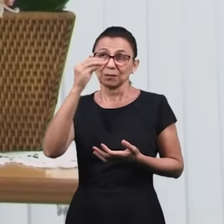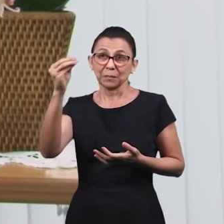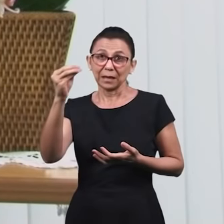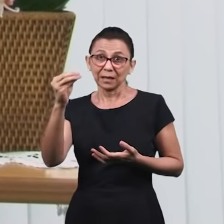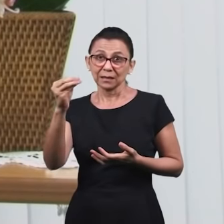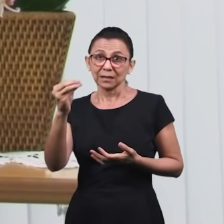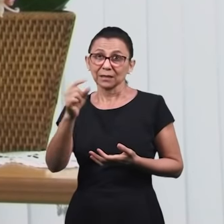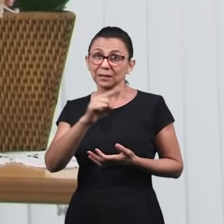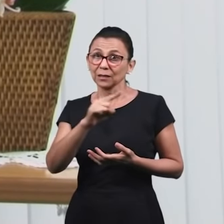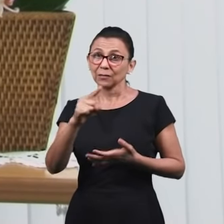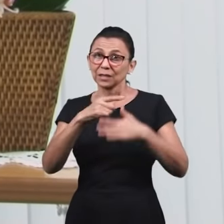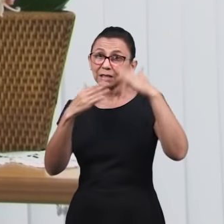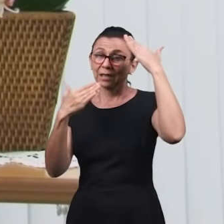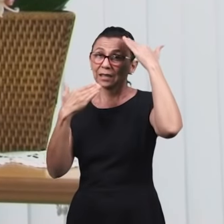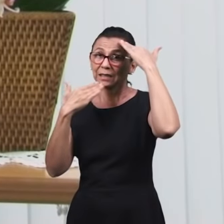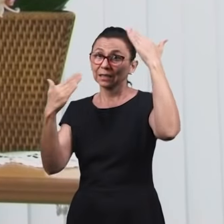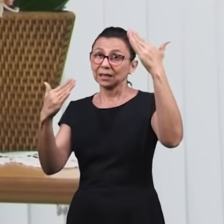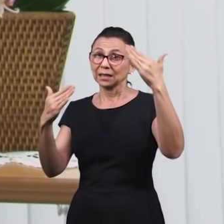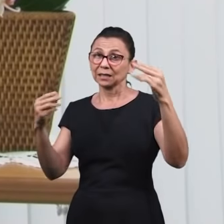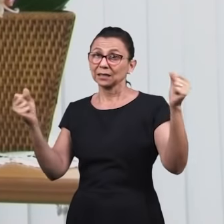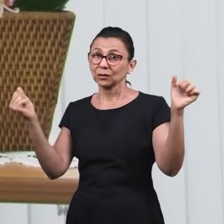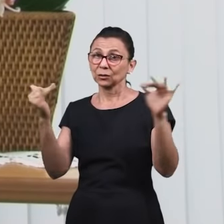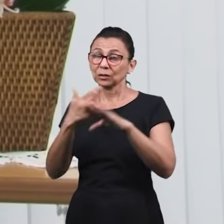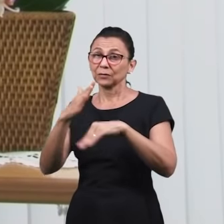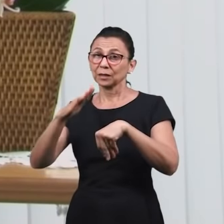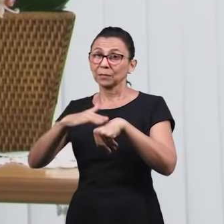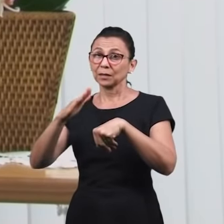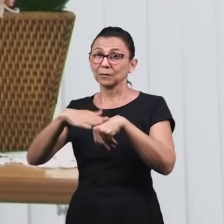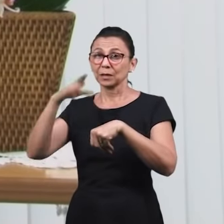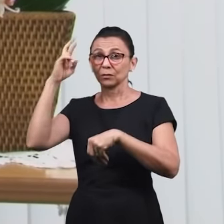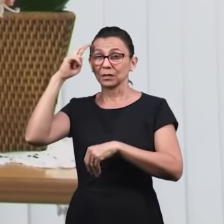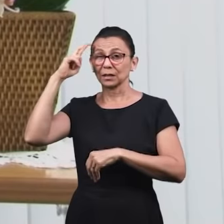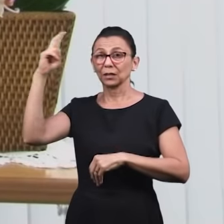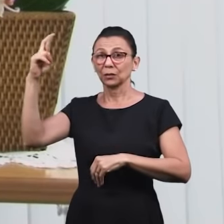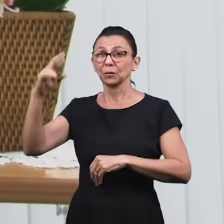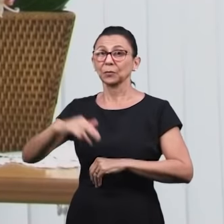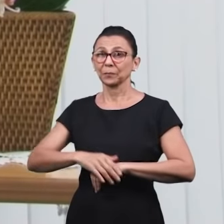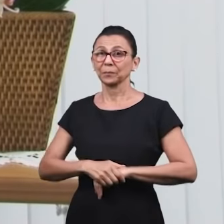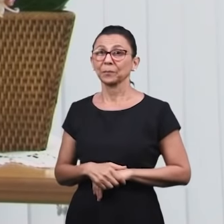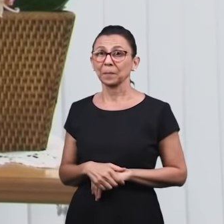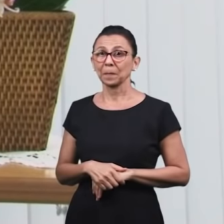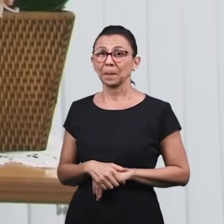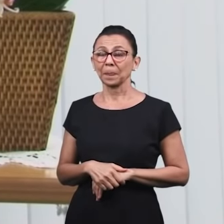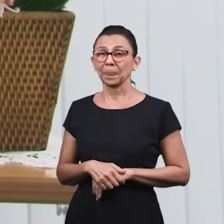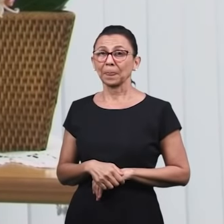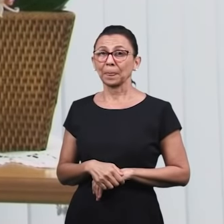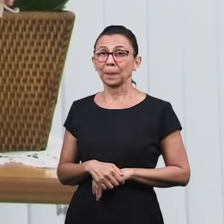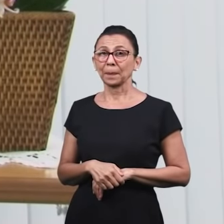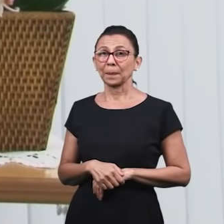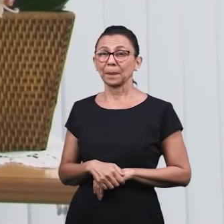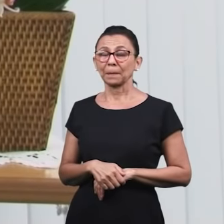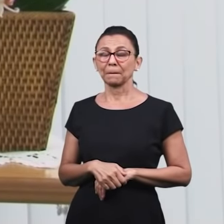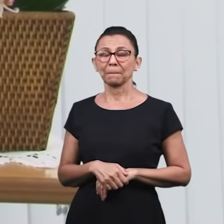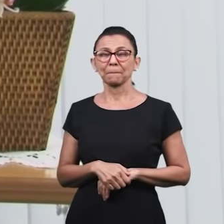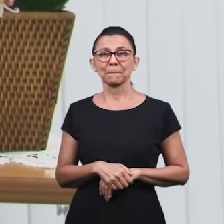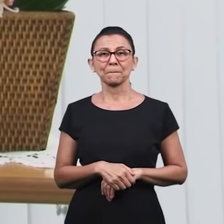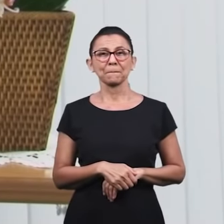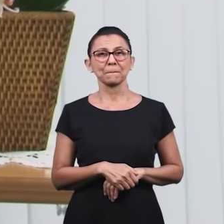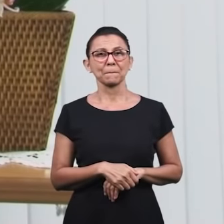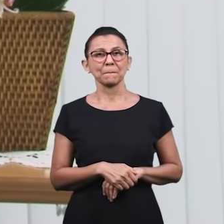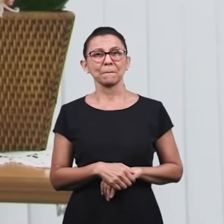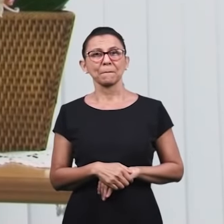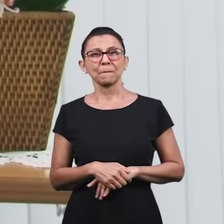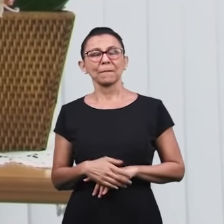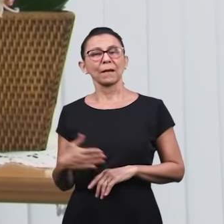mais, o nome do Senhor, porque o melhor, ainda virá, a eternidade, seja bendito, o nome do nosso Deus, esta não é uma palavra, de